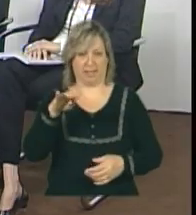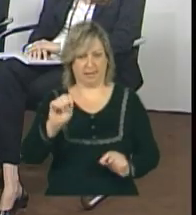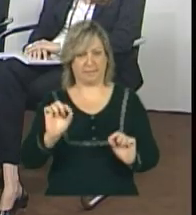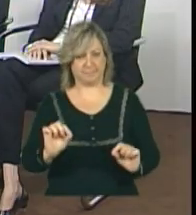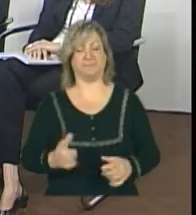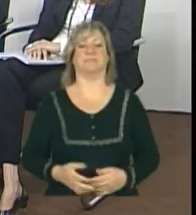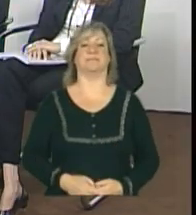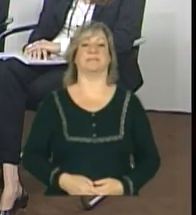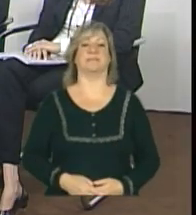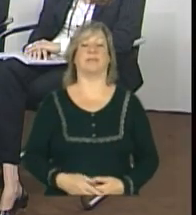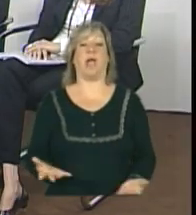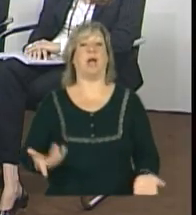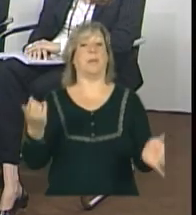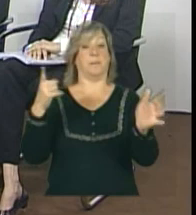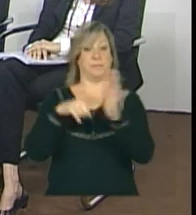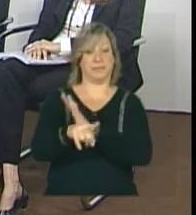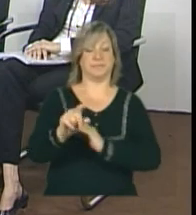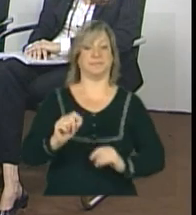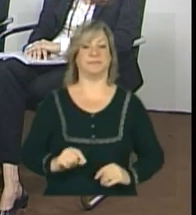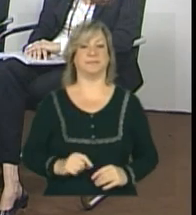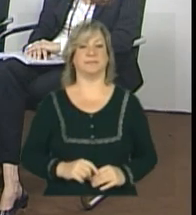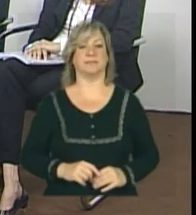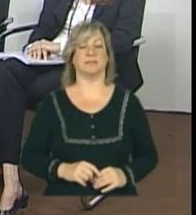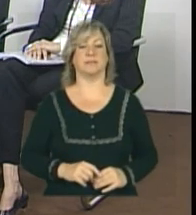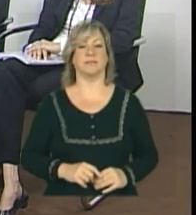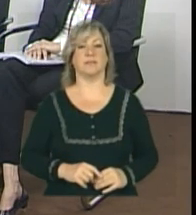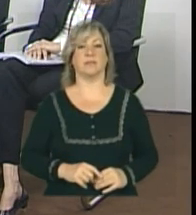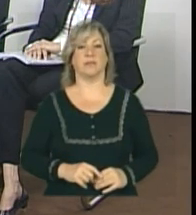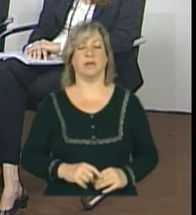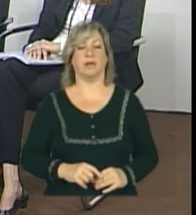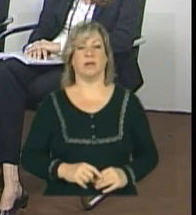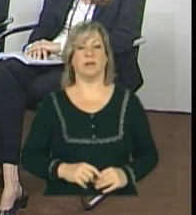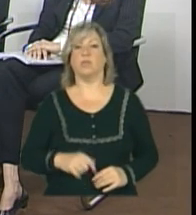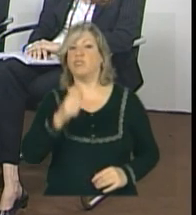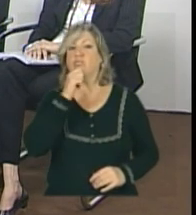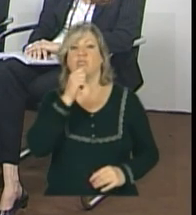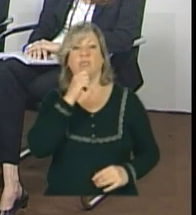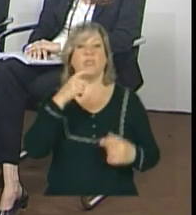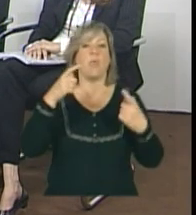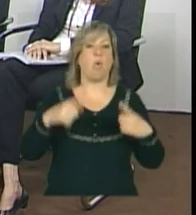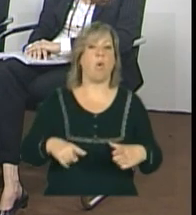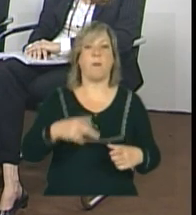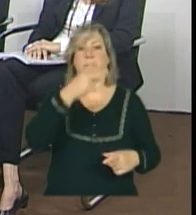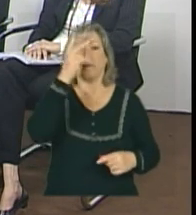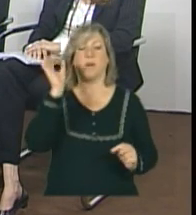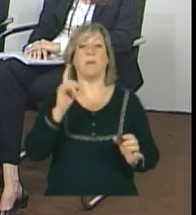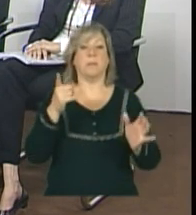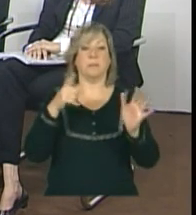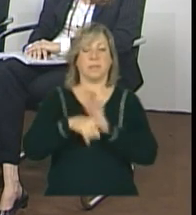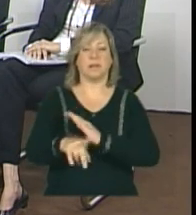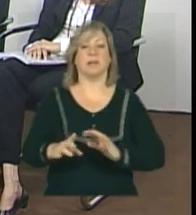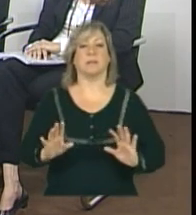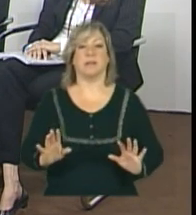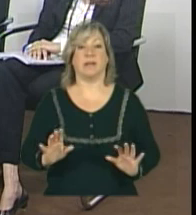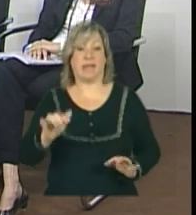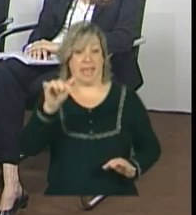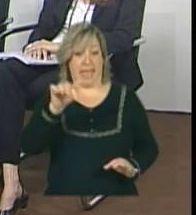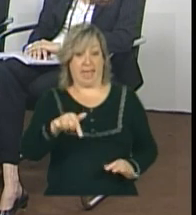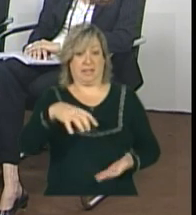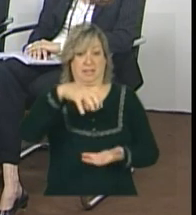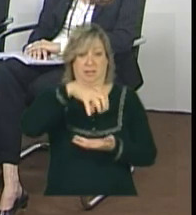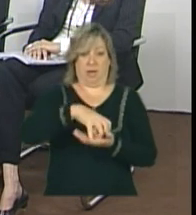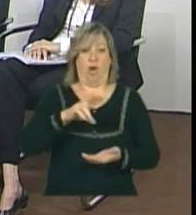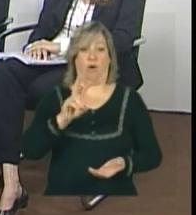Socorro, a pergunta é o seguinte, não se fala de onde nem quem perguntou, mas é. Essa equipe